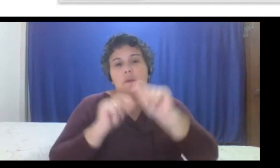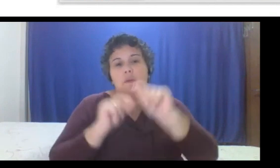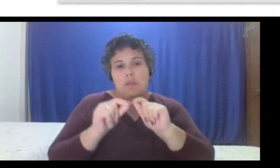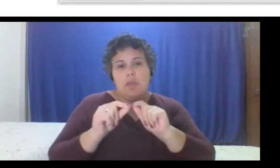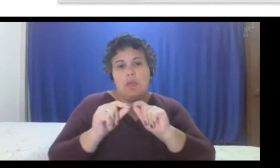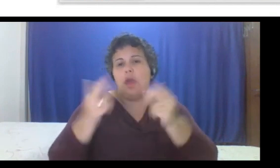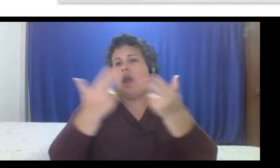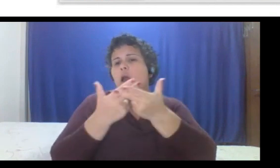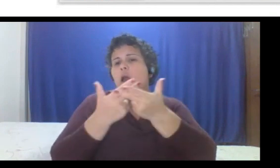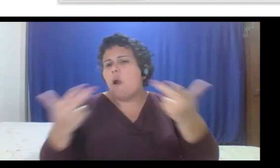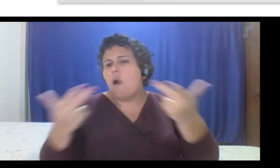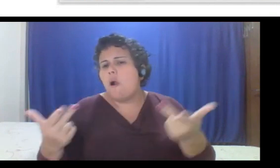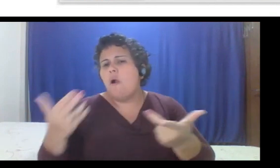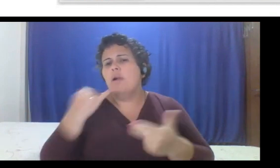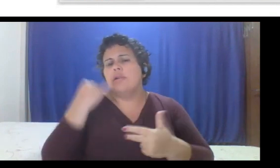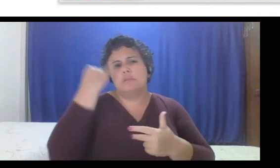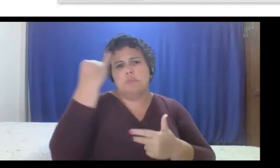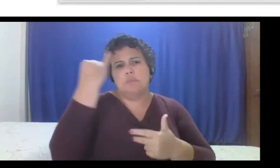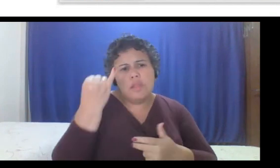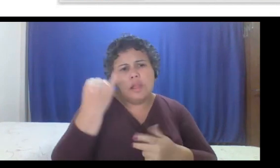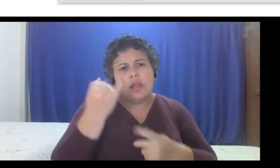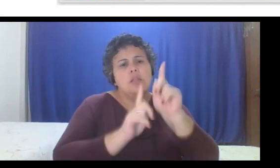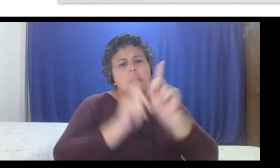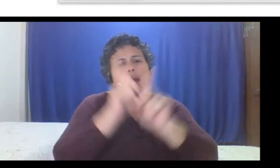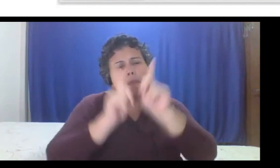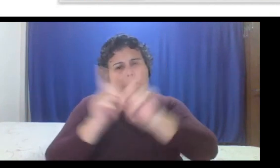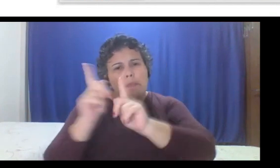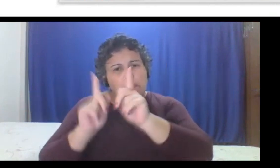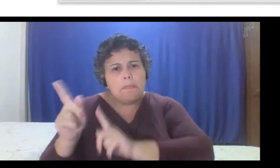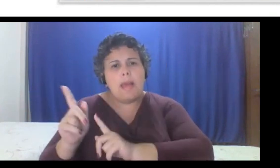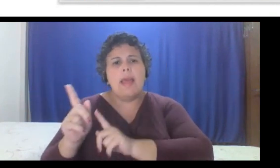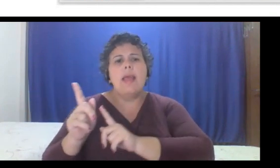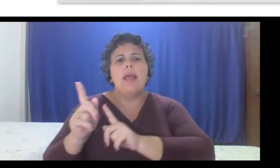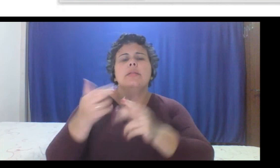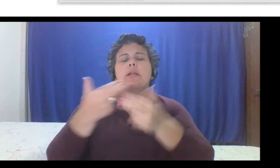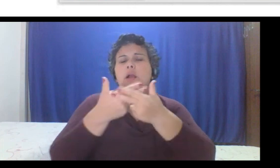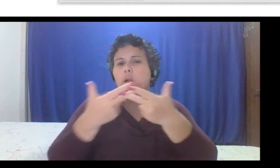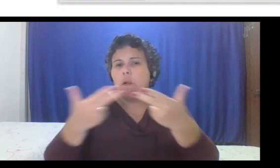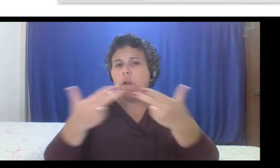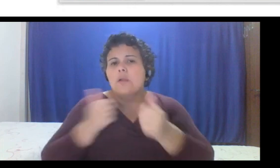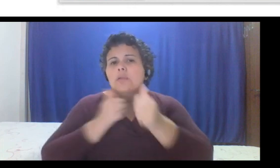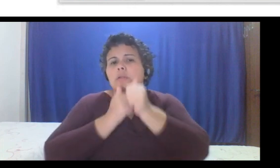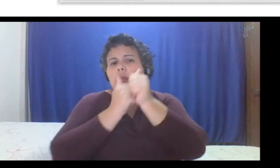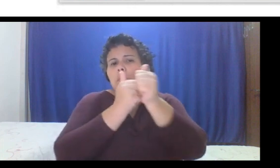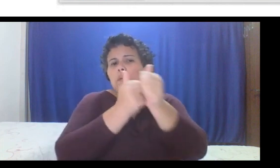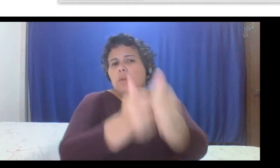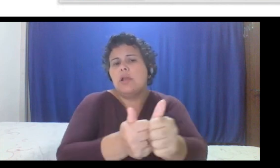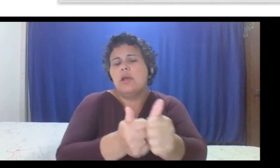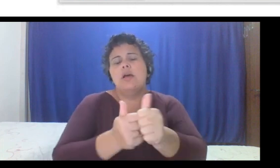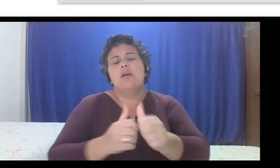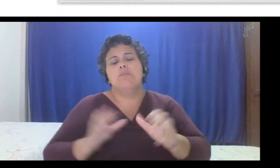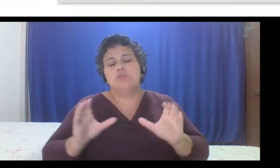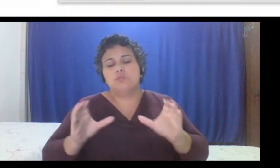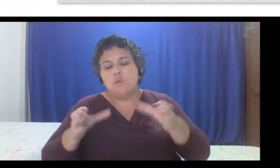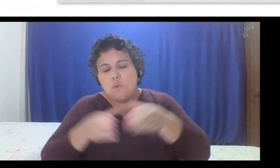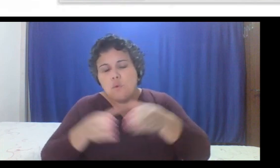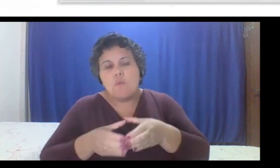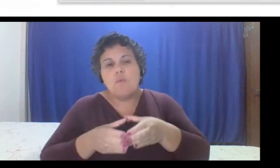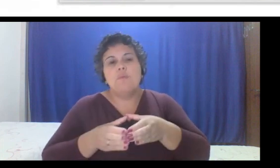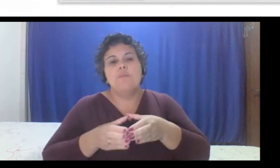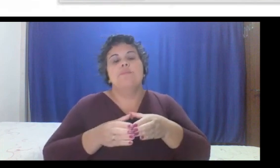coisas relevantes, métricas, né, números que acompanhamos, formação de time, eu vou trazer um pouquinho,